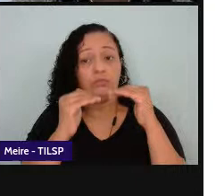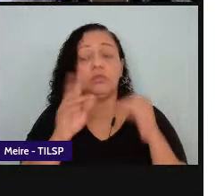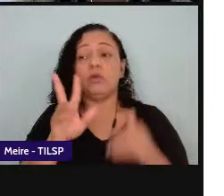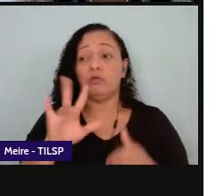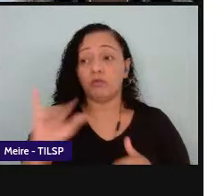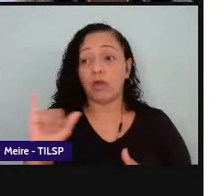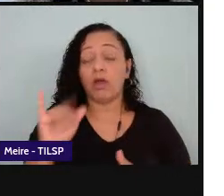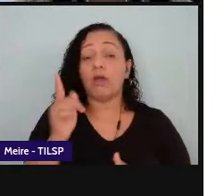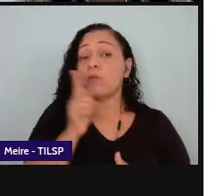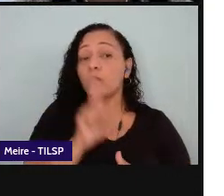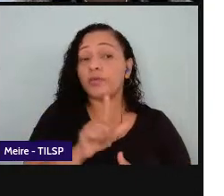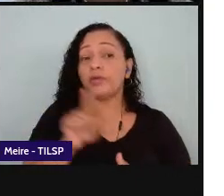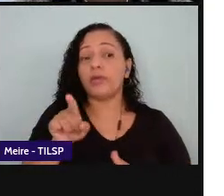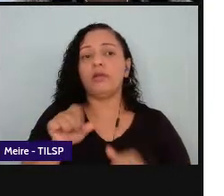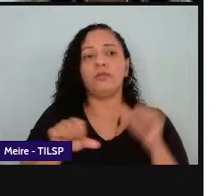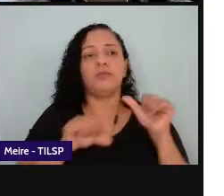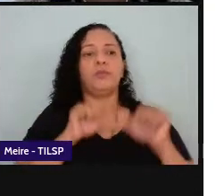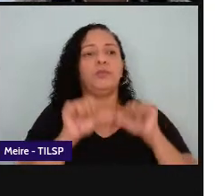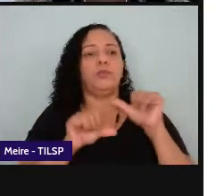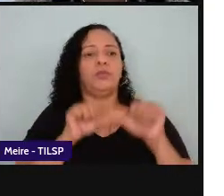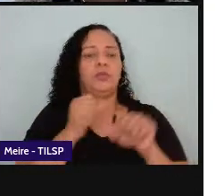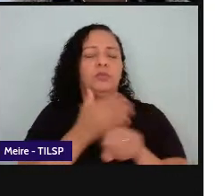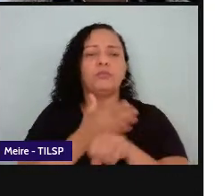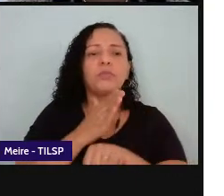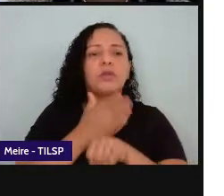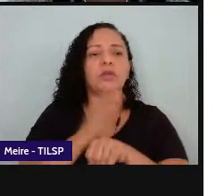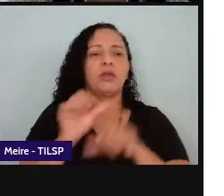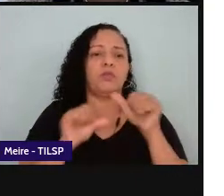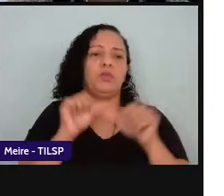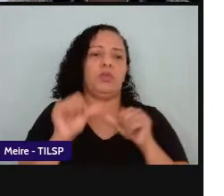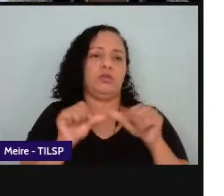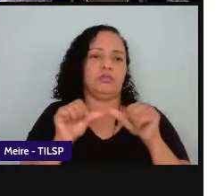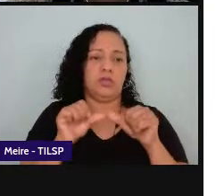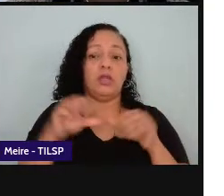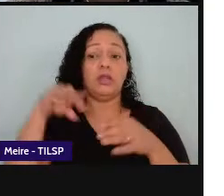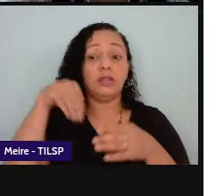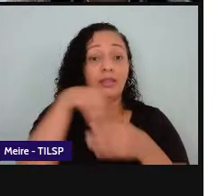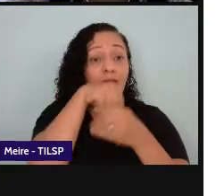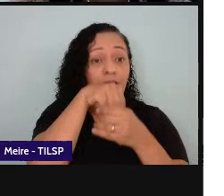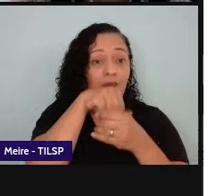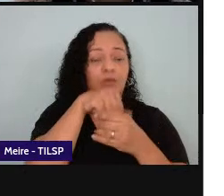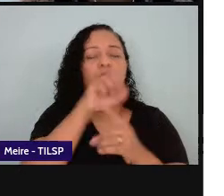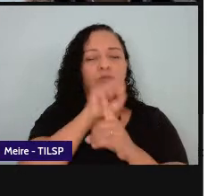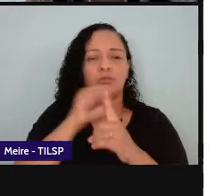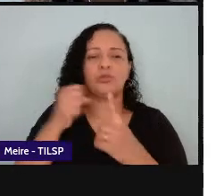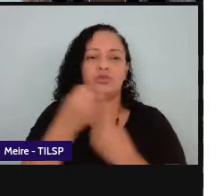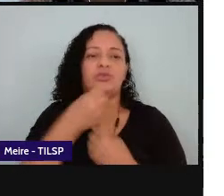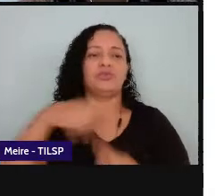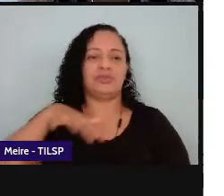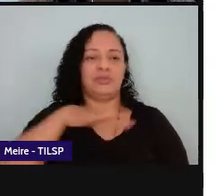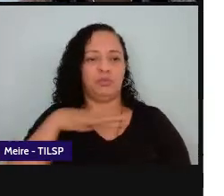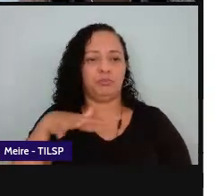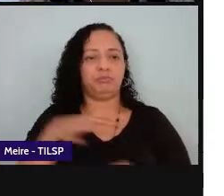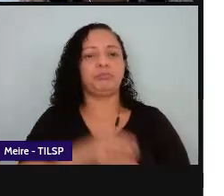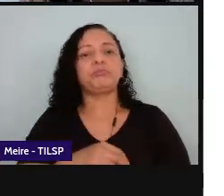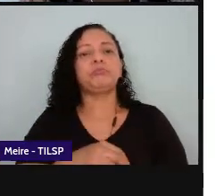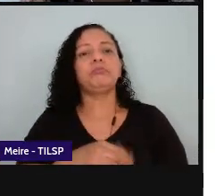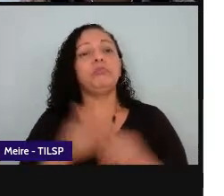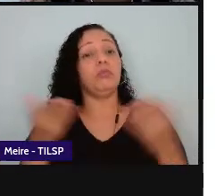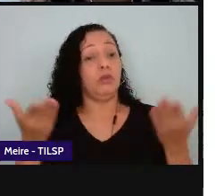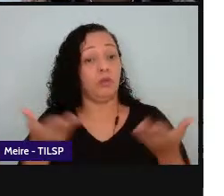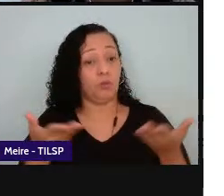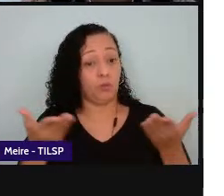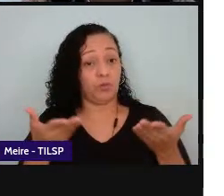mudanças ali naquele contexto social e a gente vem trazendo nessa manhã